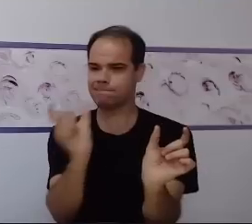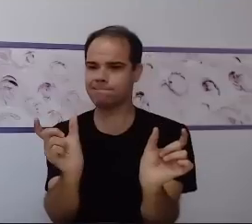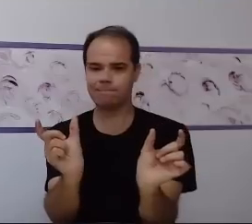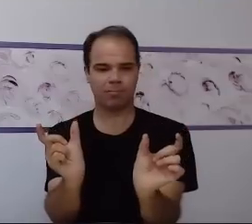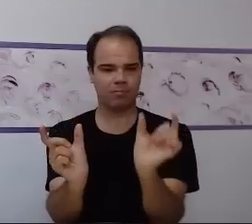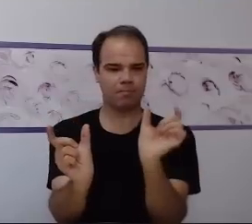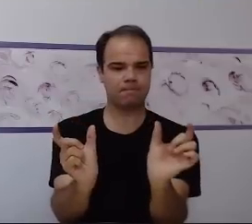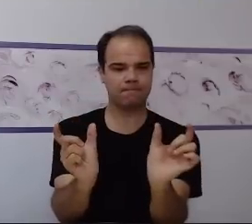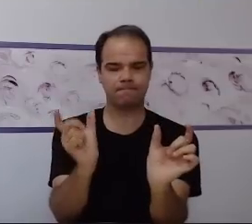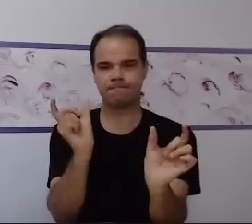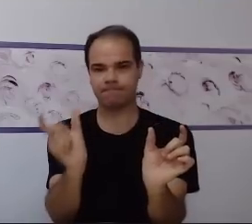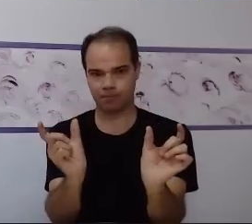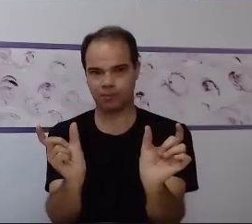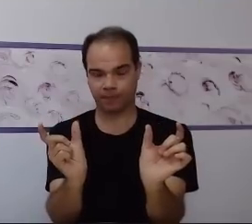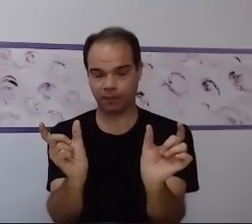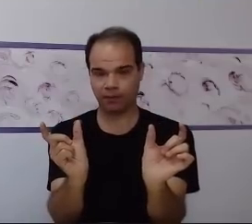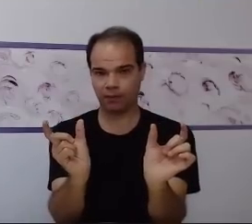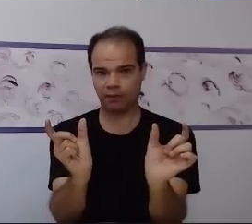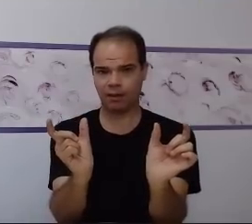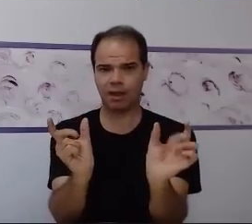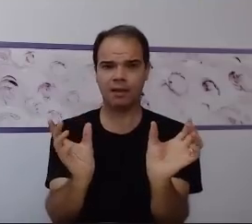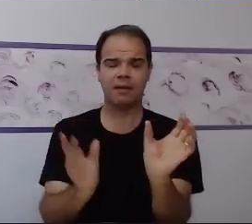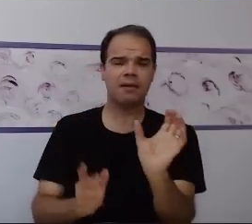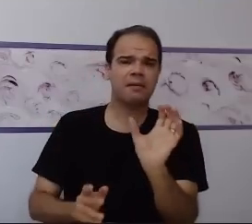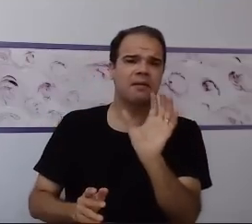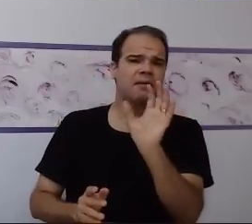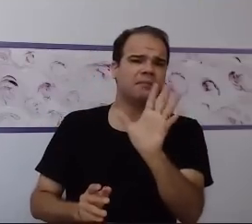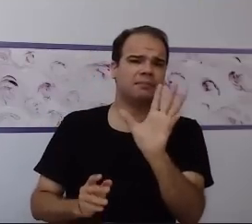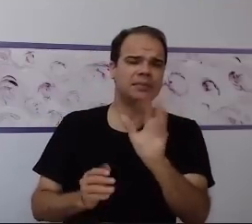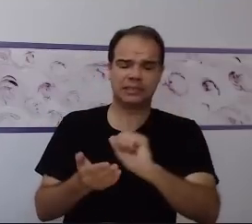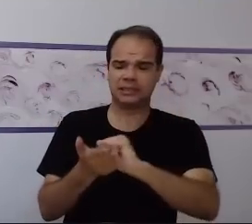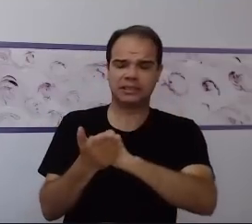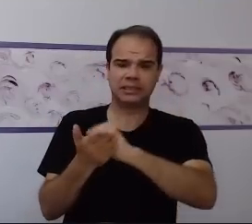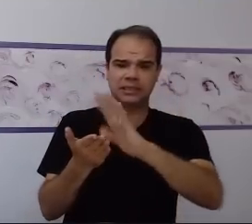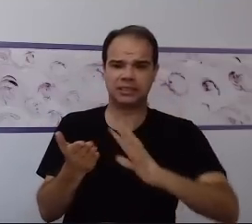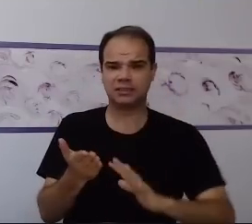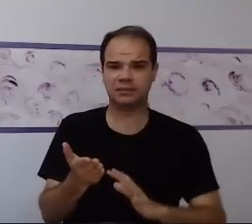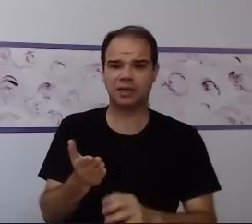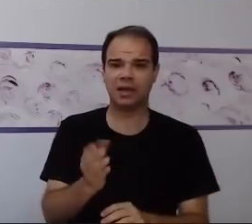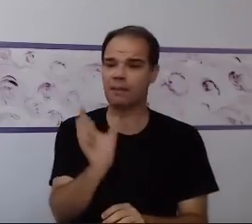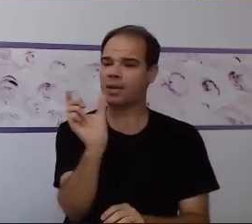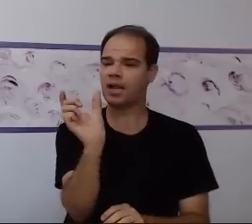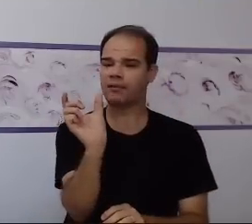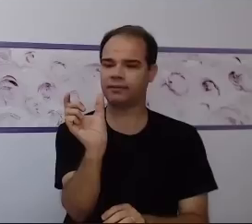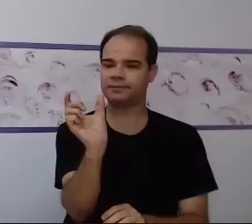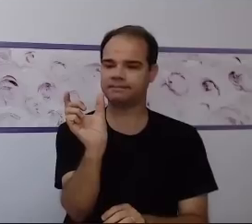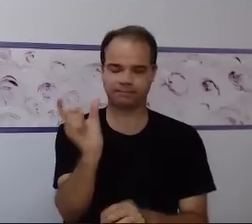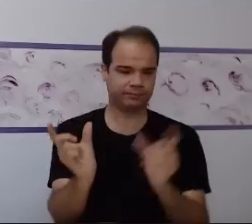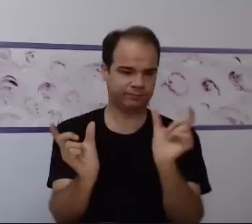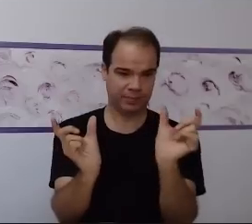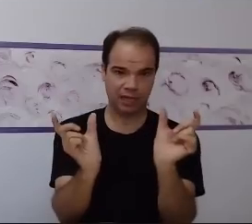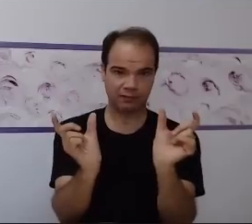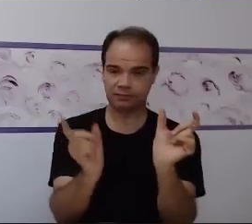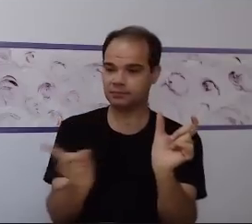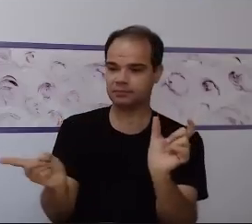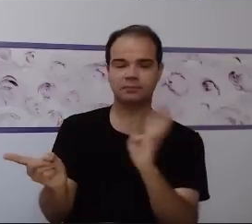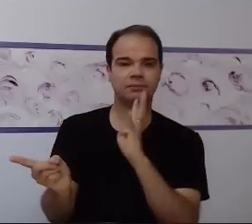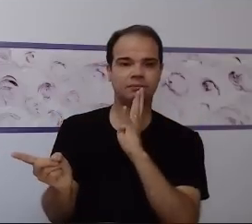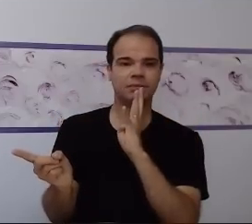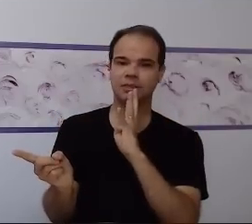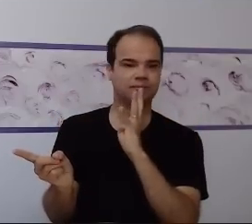pareamento de palavras. Mas essa atividade trazia palavras que não eram do contexto dele. E ele